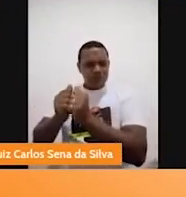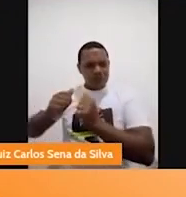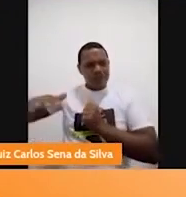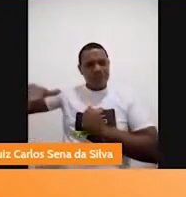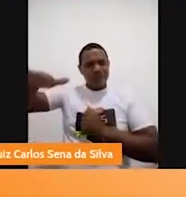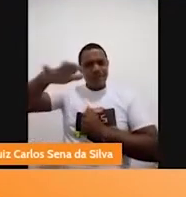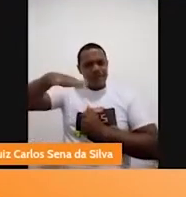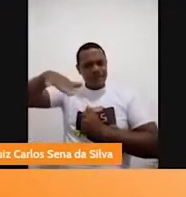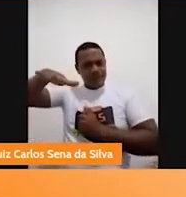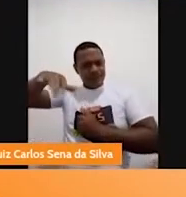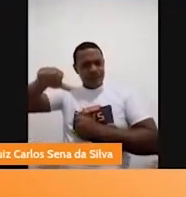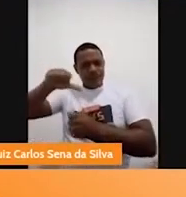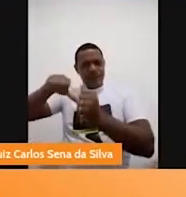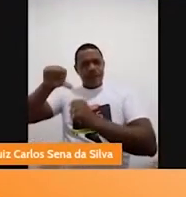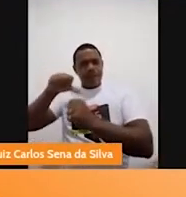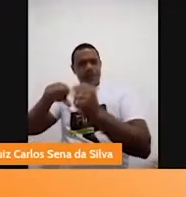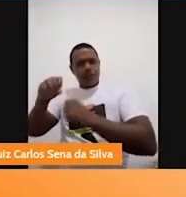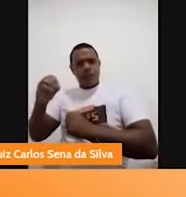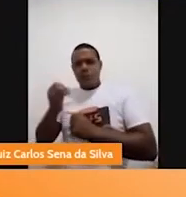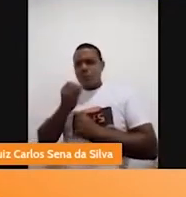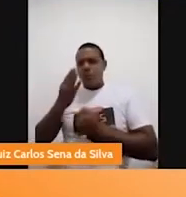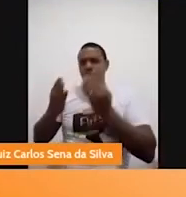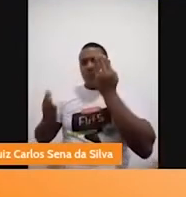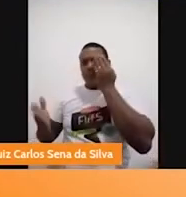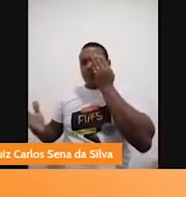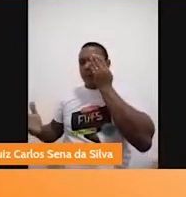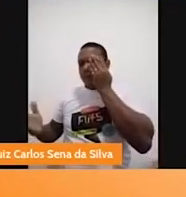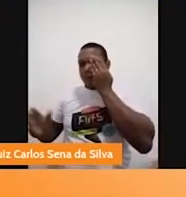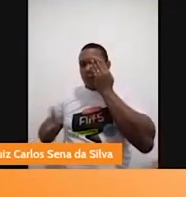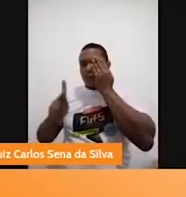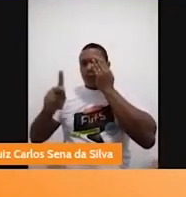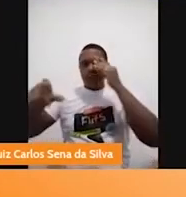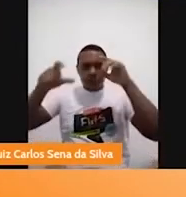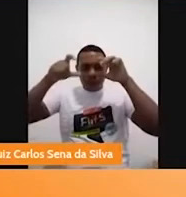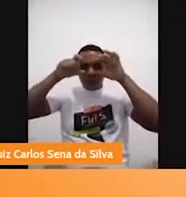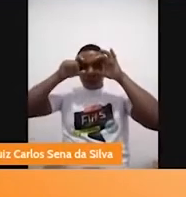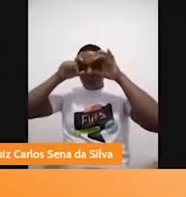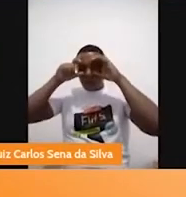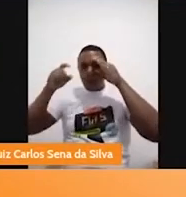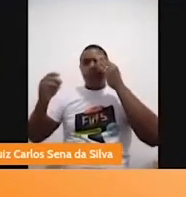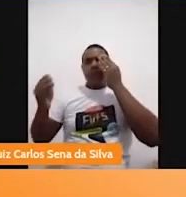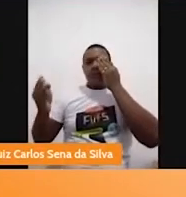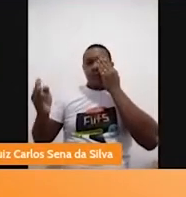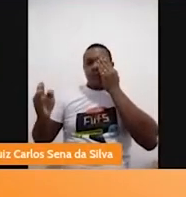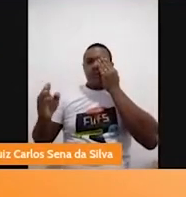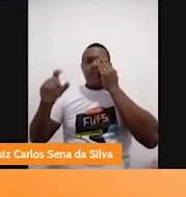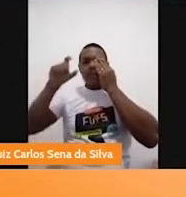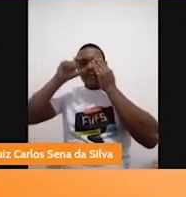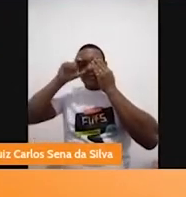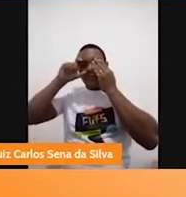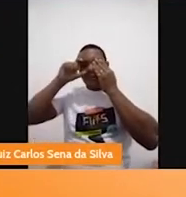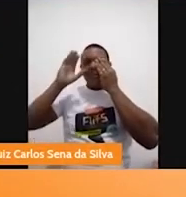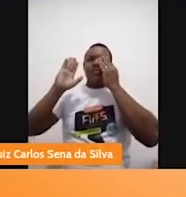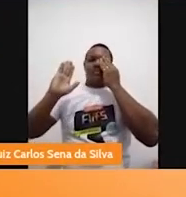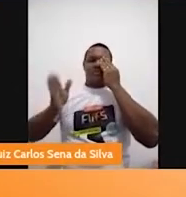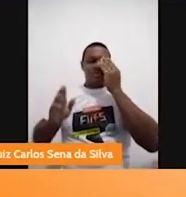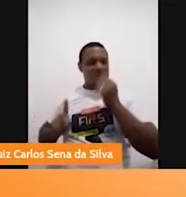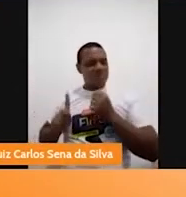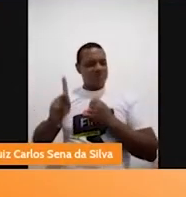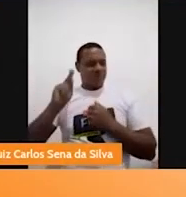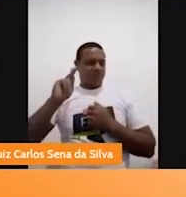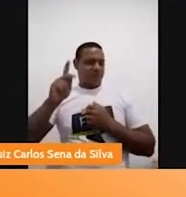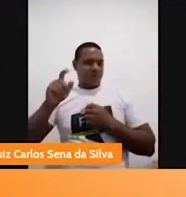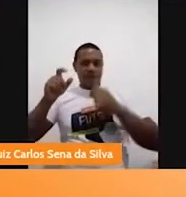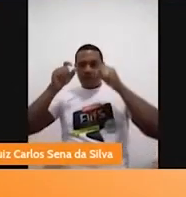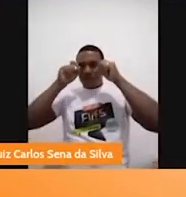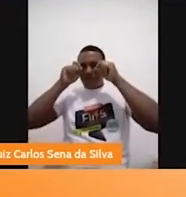coisa em Lá lá, tira o tampão. Continua usando óculos, mas o tampão, ela já consegue. Ela já... A visão dela